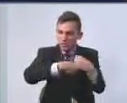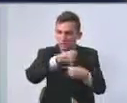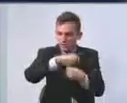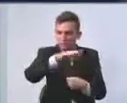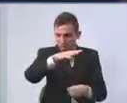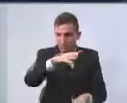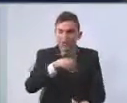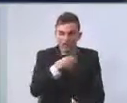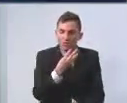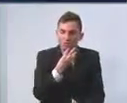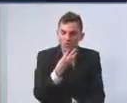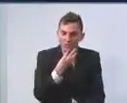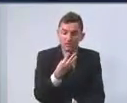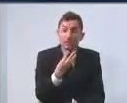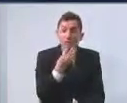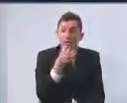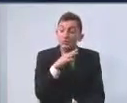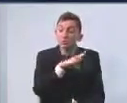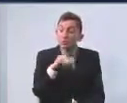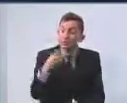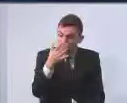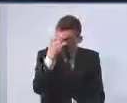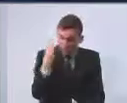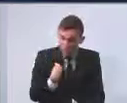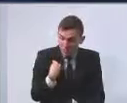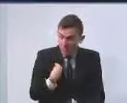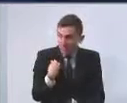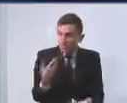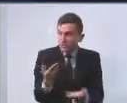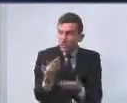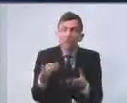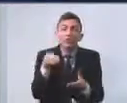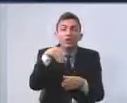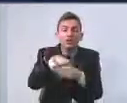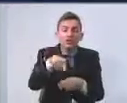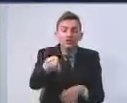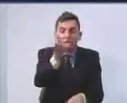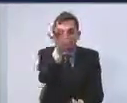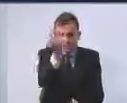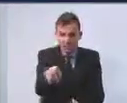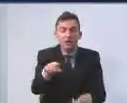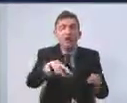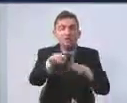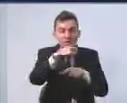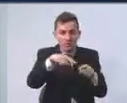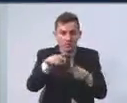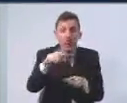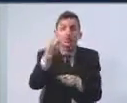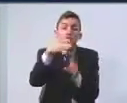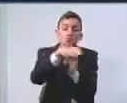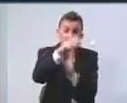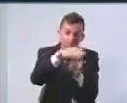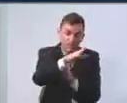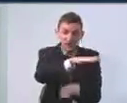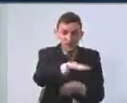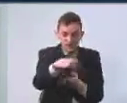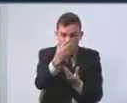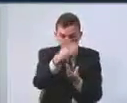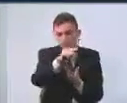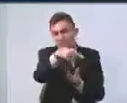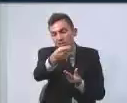conheço todas as pessoas que estão agora nesse atual mandato dos dois conselhos, da Câncer Adolescente e da Ciência Social,